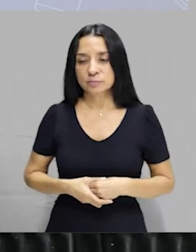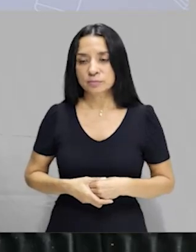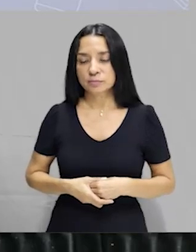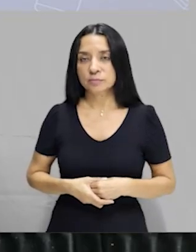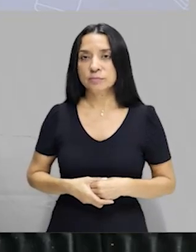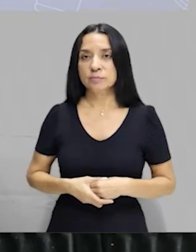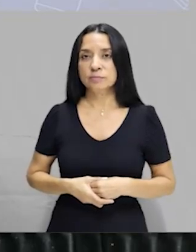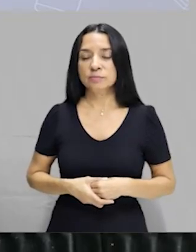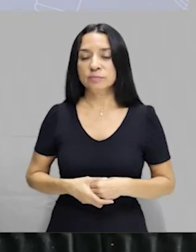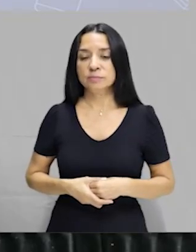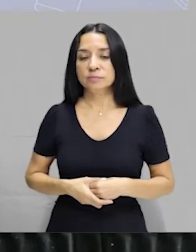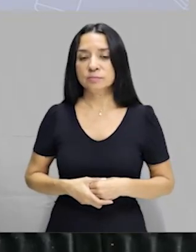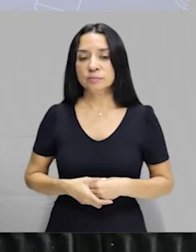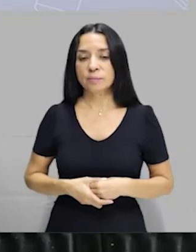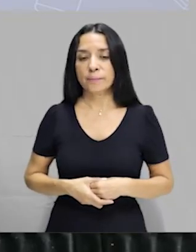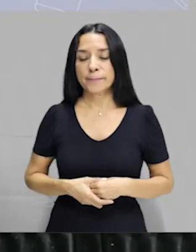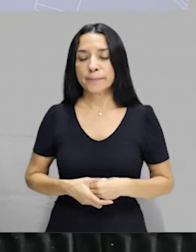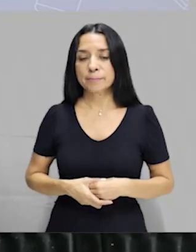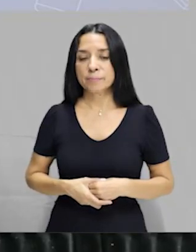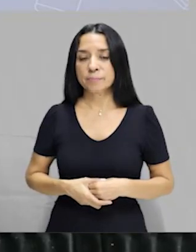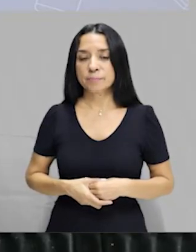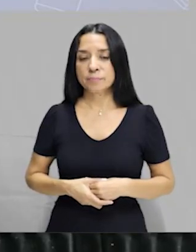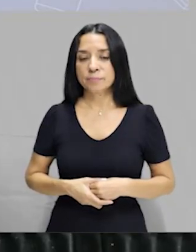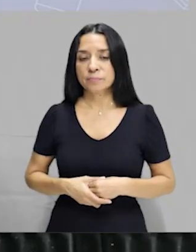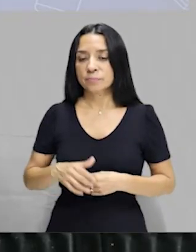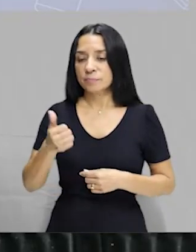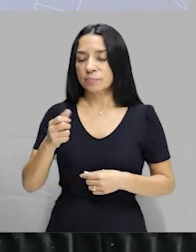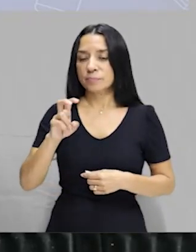agua mineral. Eu